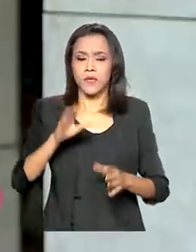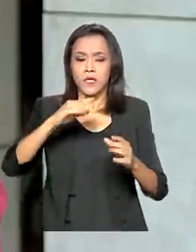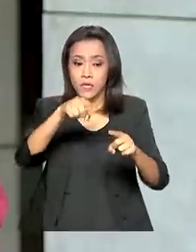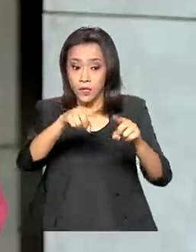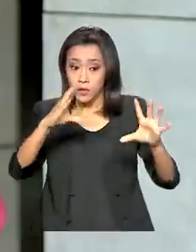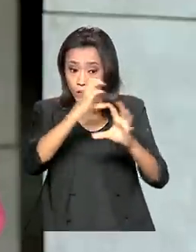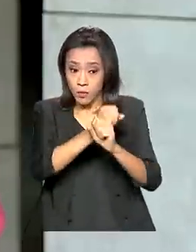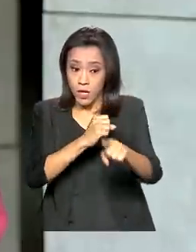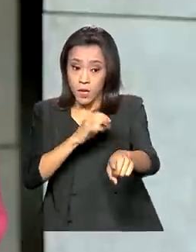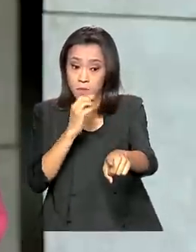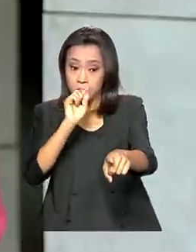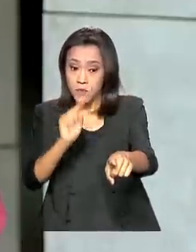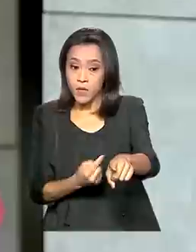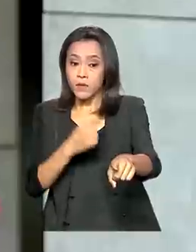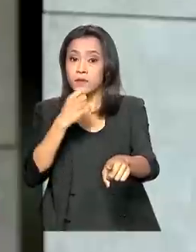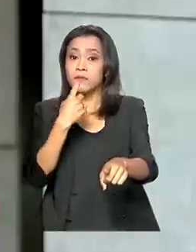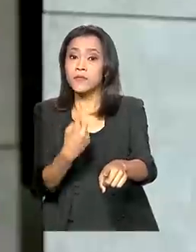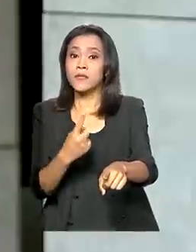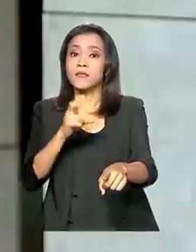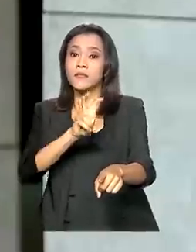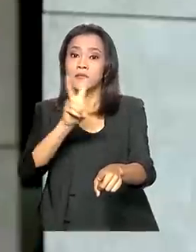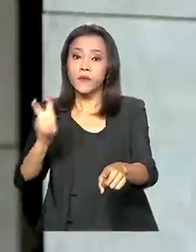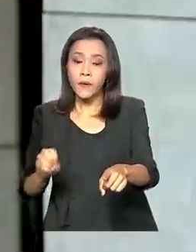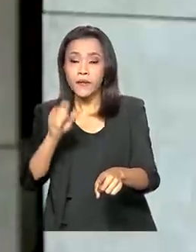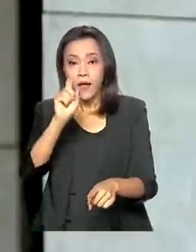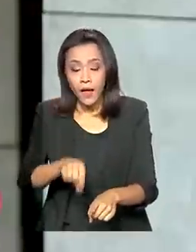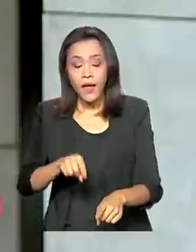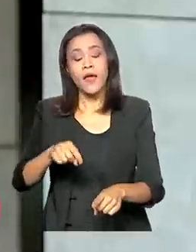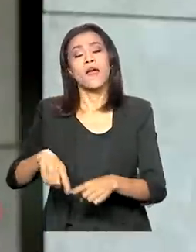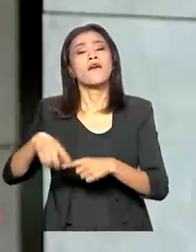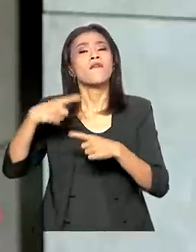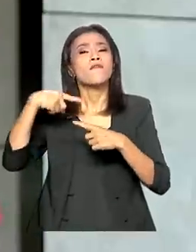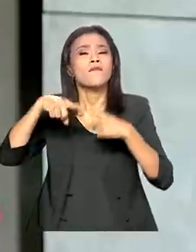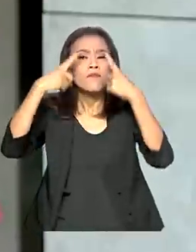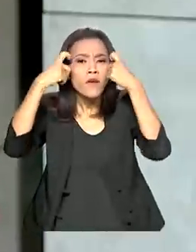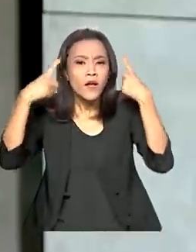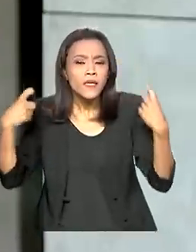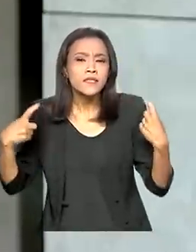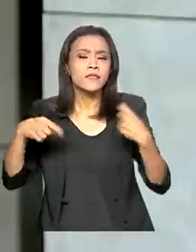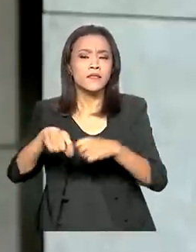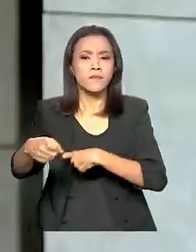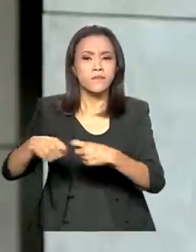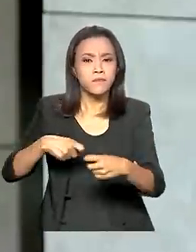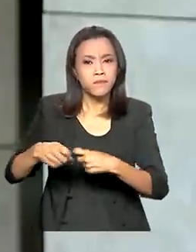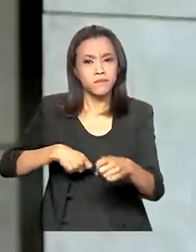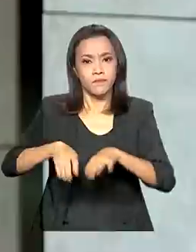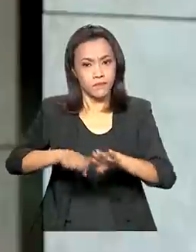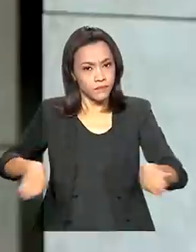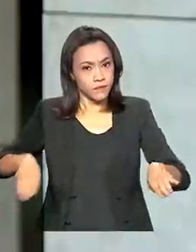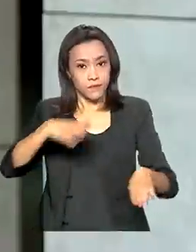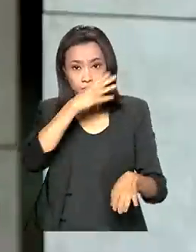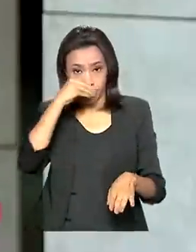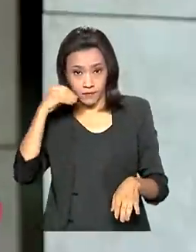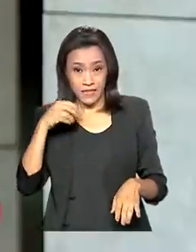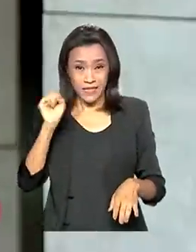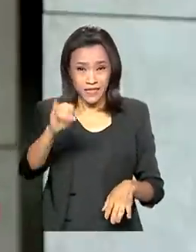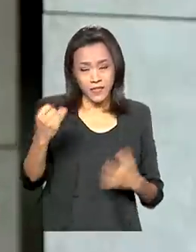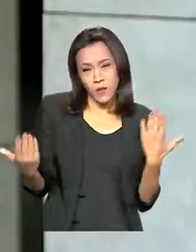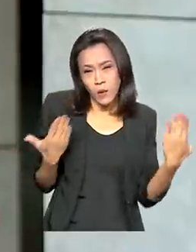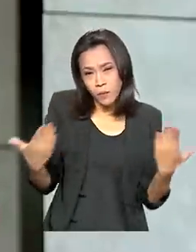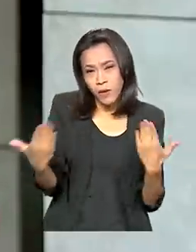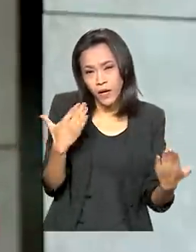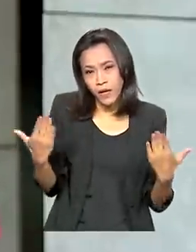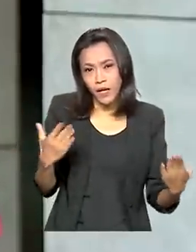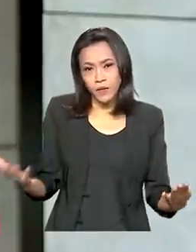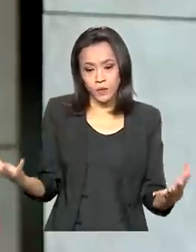estão ligados a crimes de violência sexual contra crianças e adolescentes. Se comparados aos dados